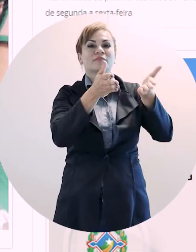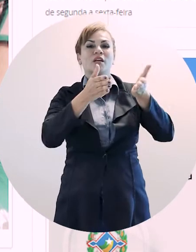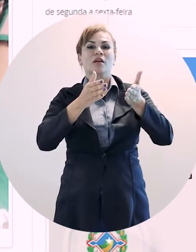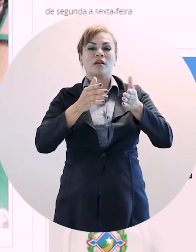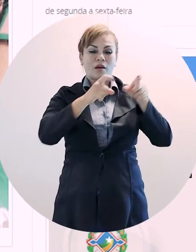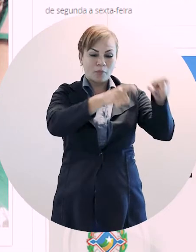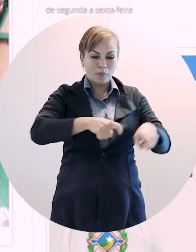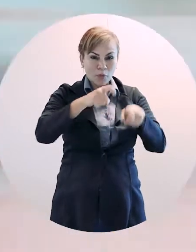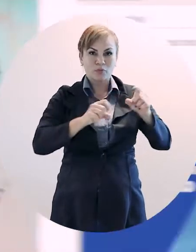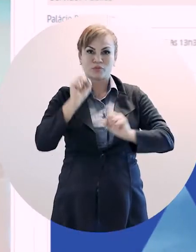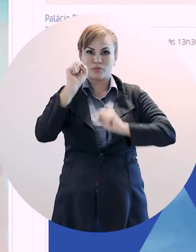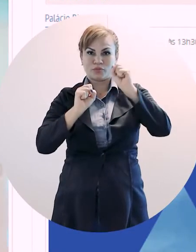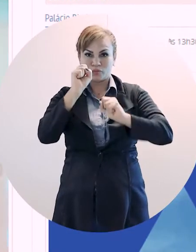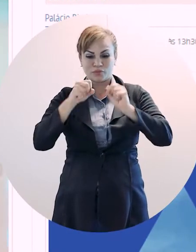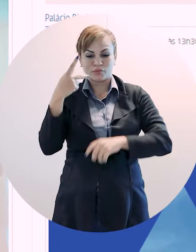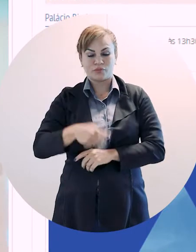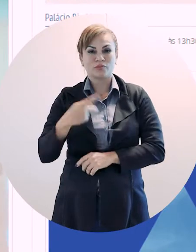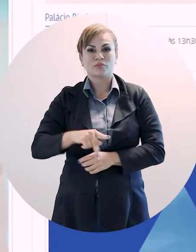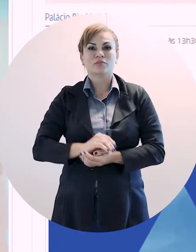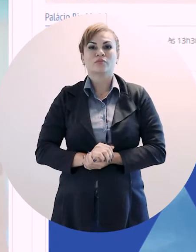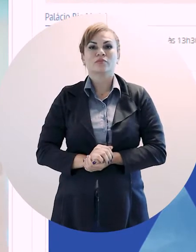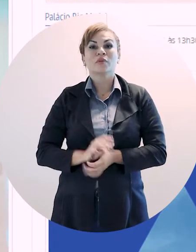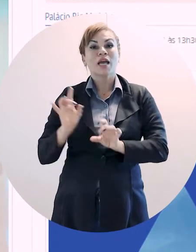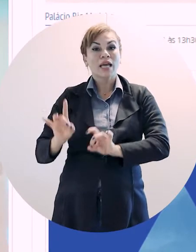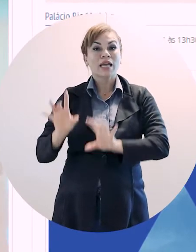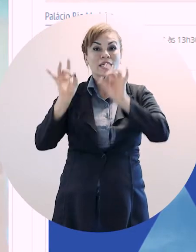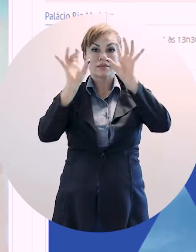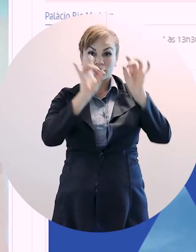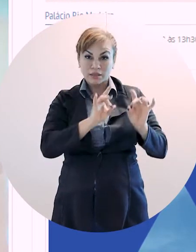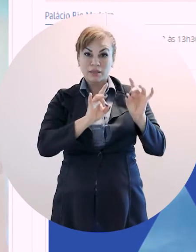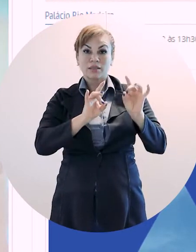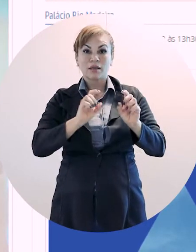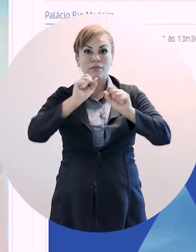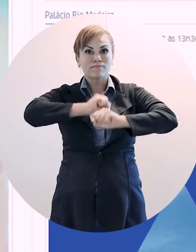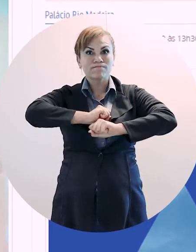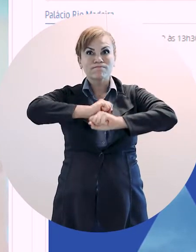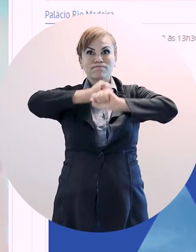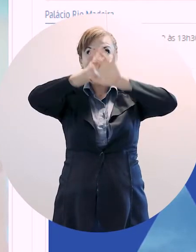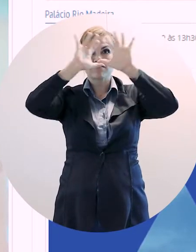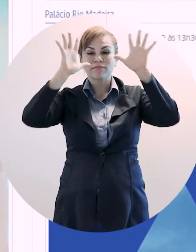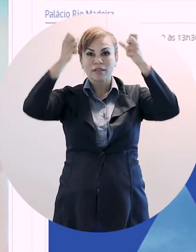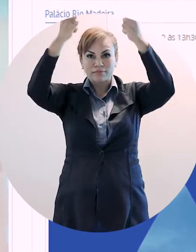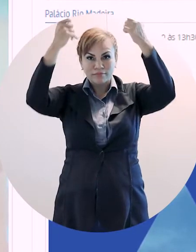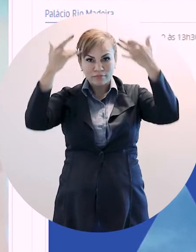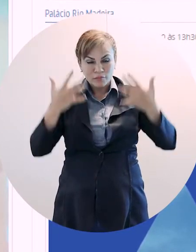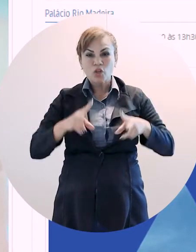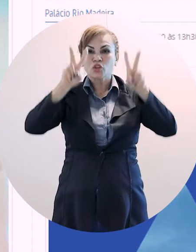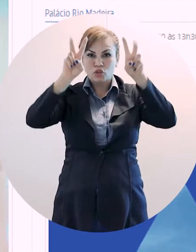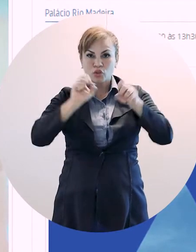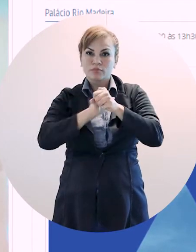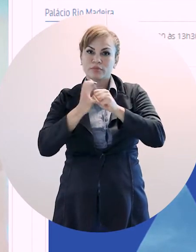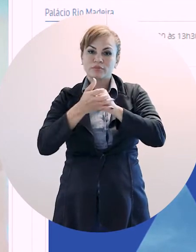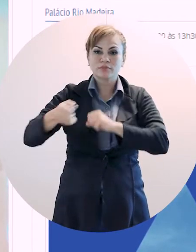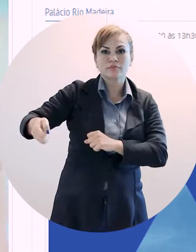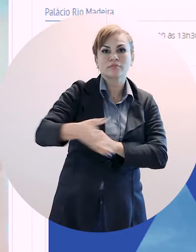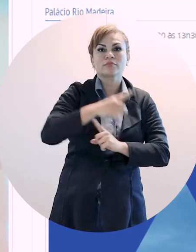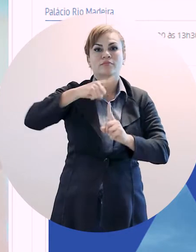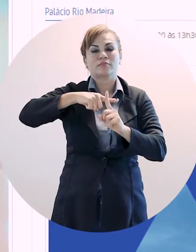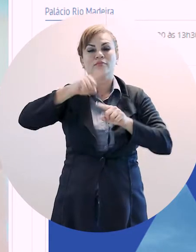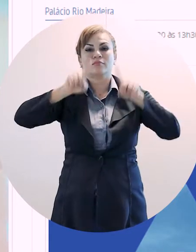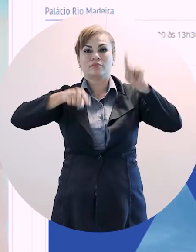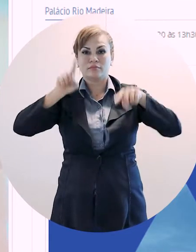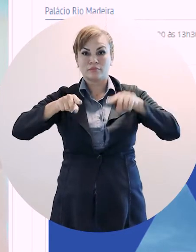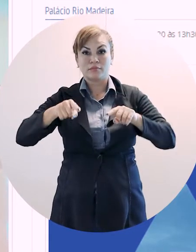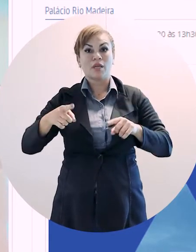agronegócio local. Especialistas esclarecem dúvidas sobre variantes do coronavírus e alertam quanto à prevenção